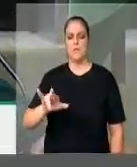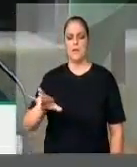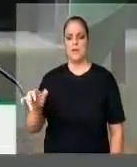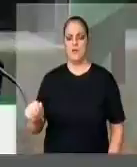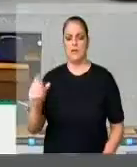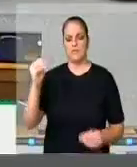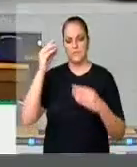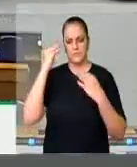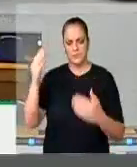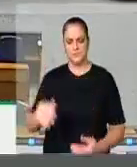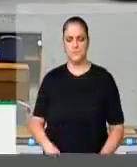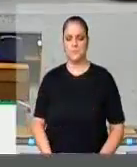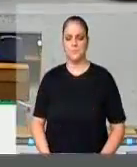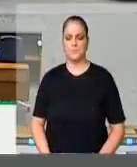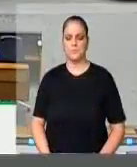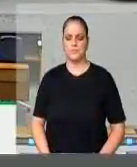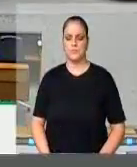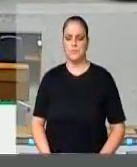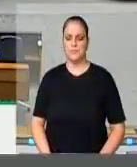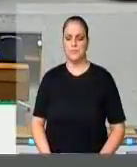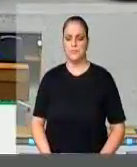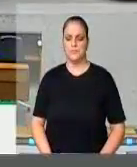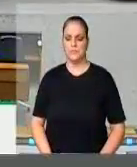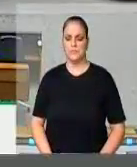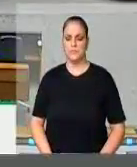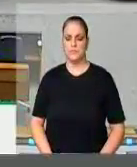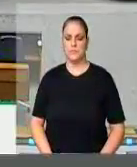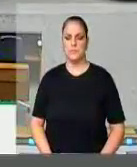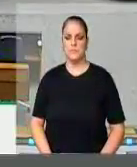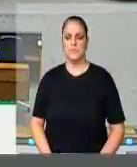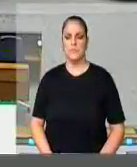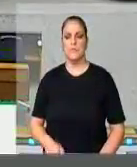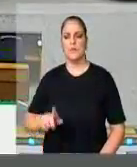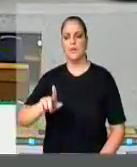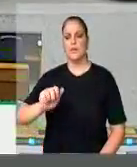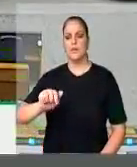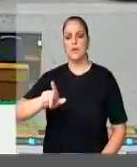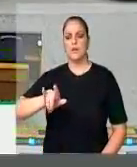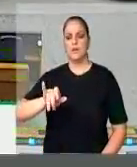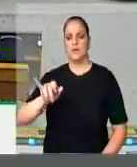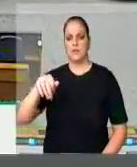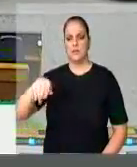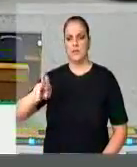deputados. A ordem de inscrição aqui tem o Gaguinho, Severino, João Campos, João Rodrigues e Afonso.